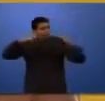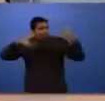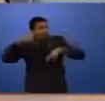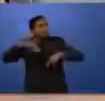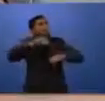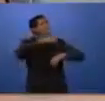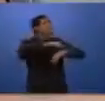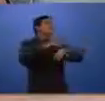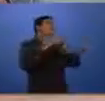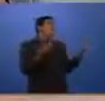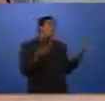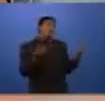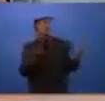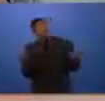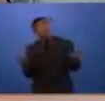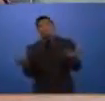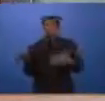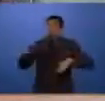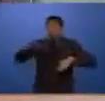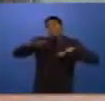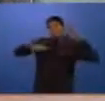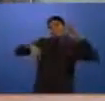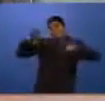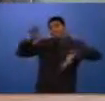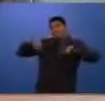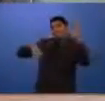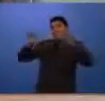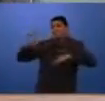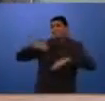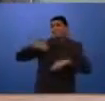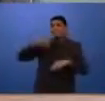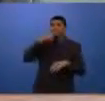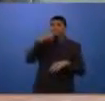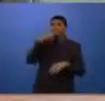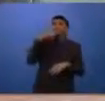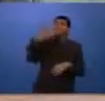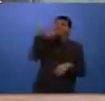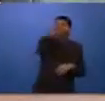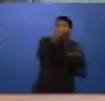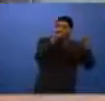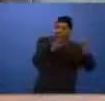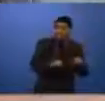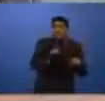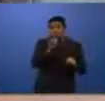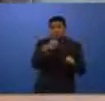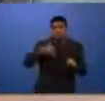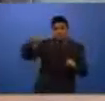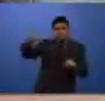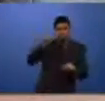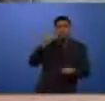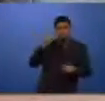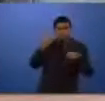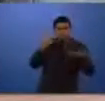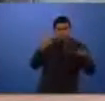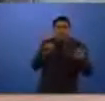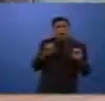É bastante relativo falar de tempo para a resolução de um problema quando se faz uma denúncia. Quando nós recebemos uma denúncia, ela pode